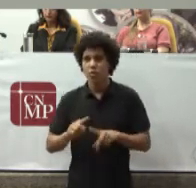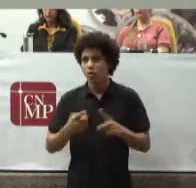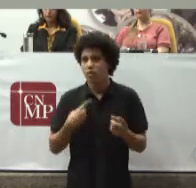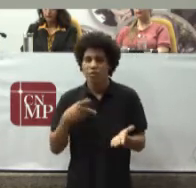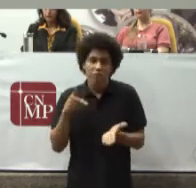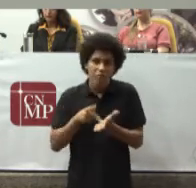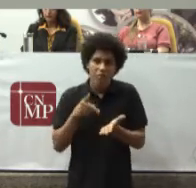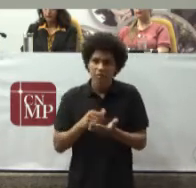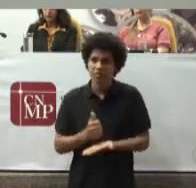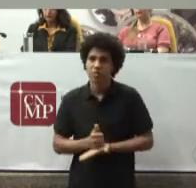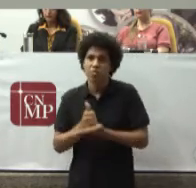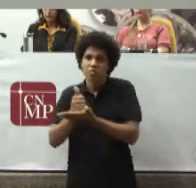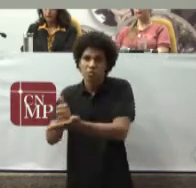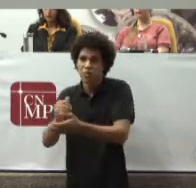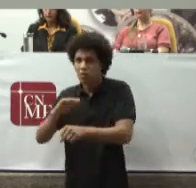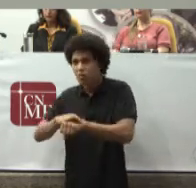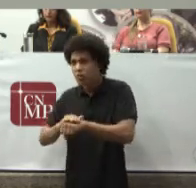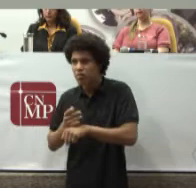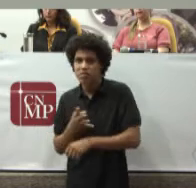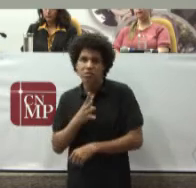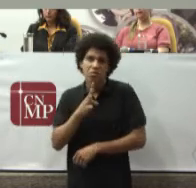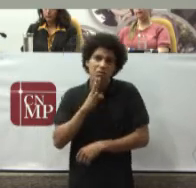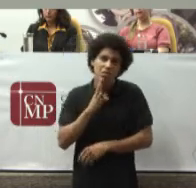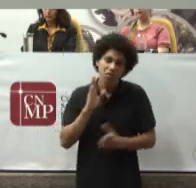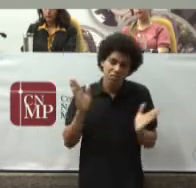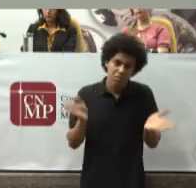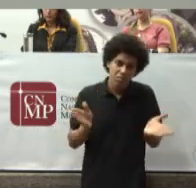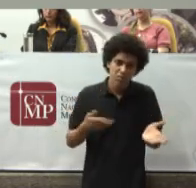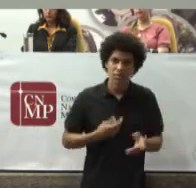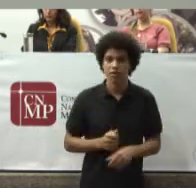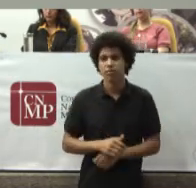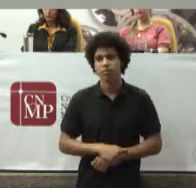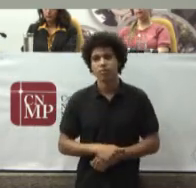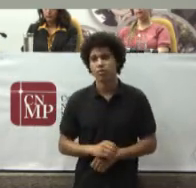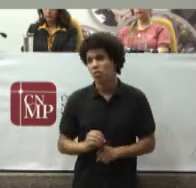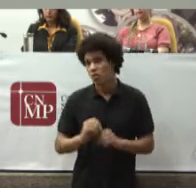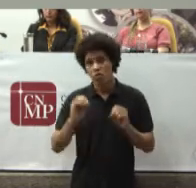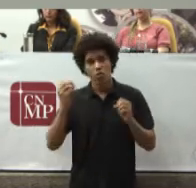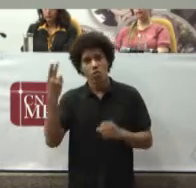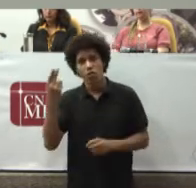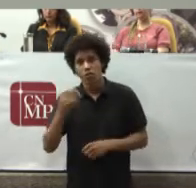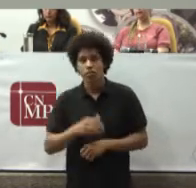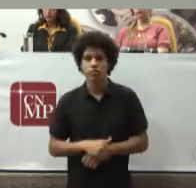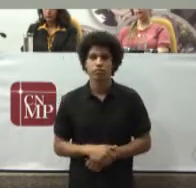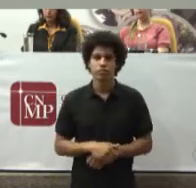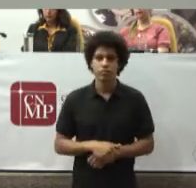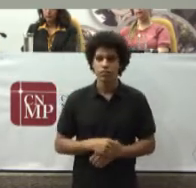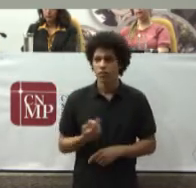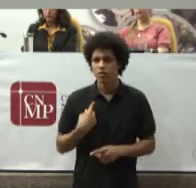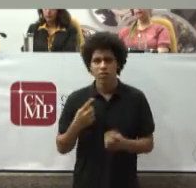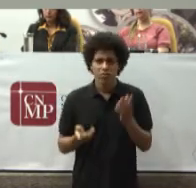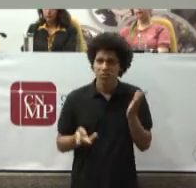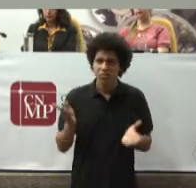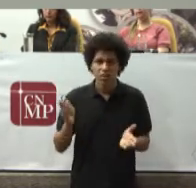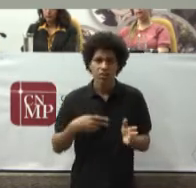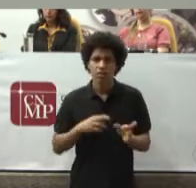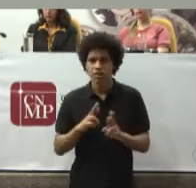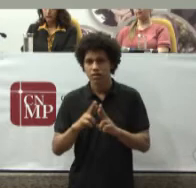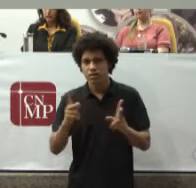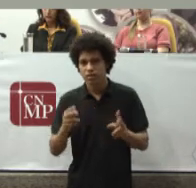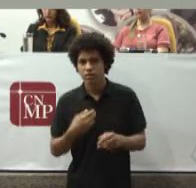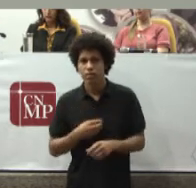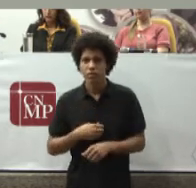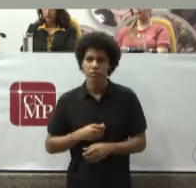Conhecidas Ou endêmicas Em determinados lugares Ou Eventualmente Em relação A medidas